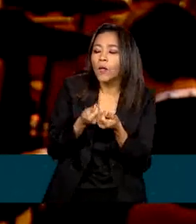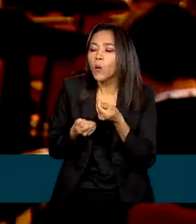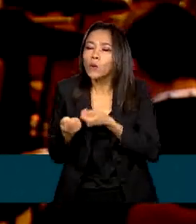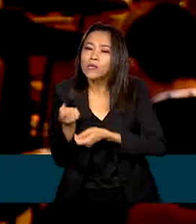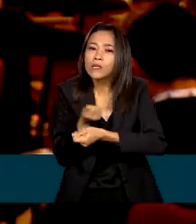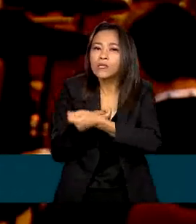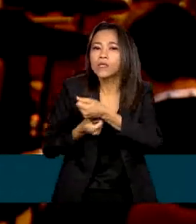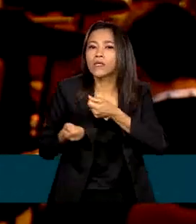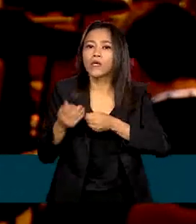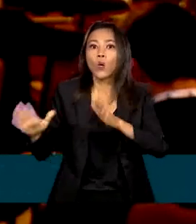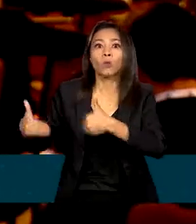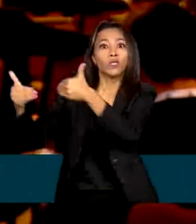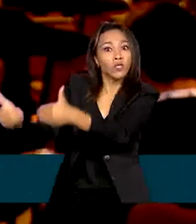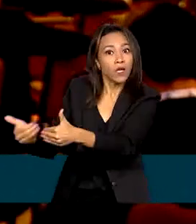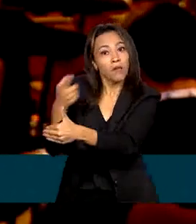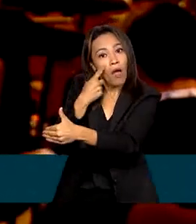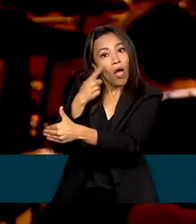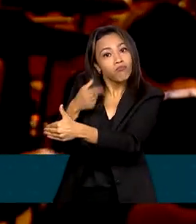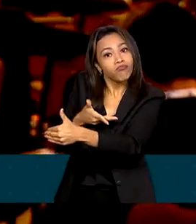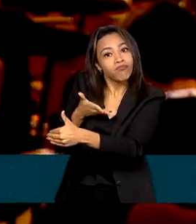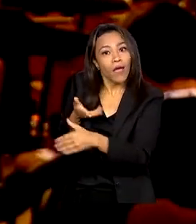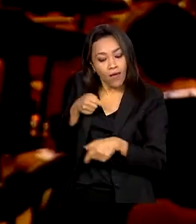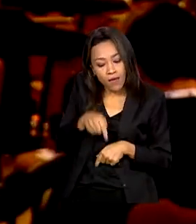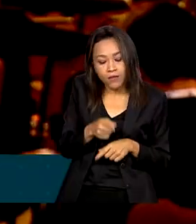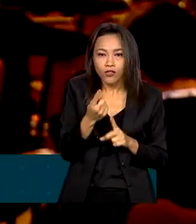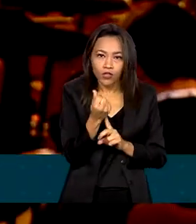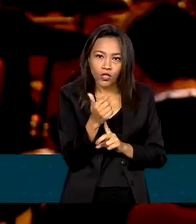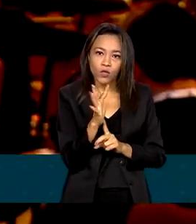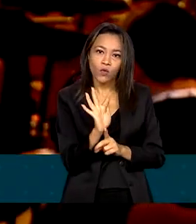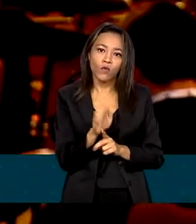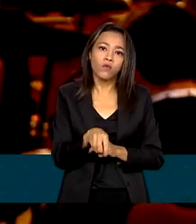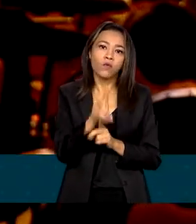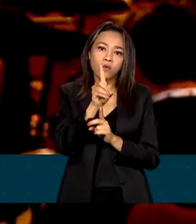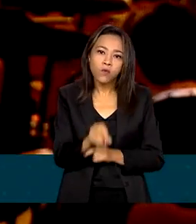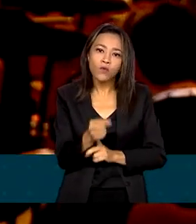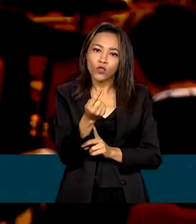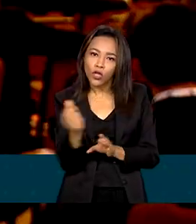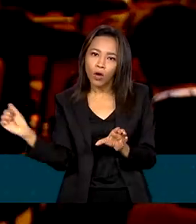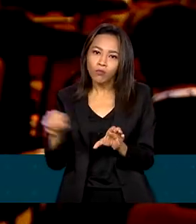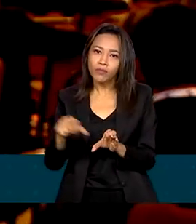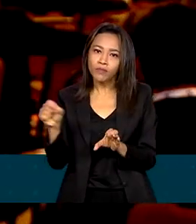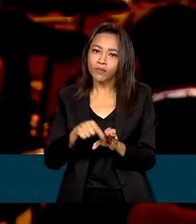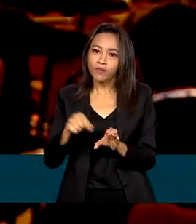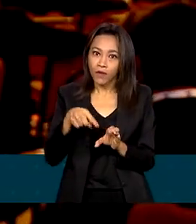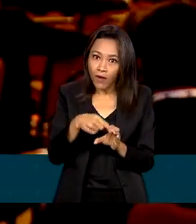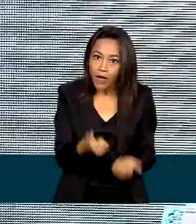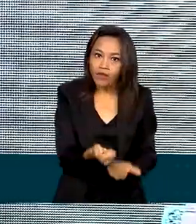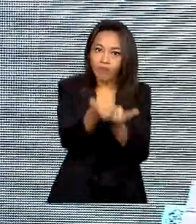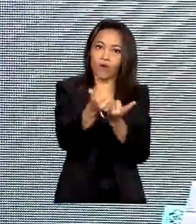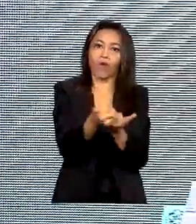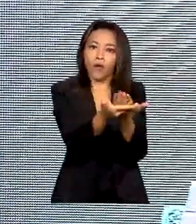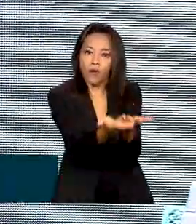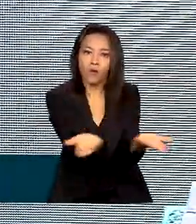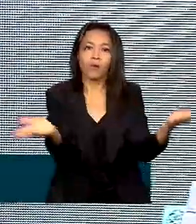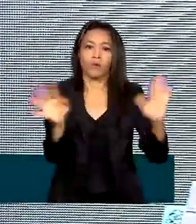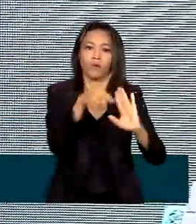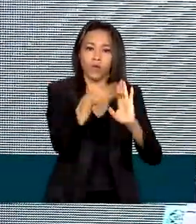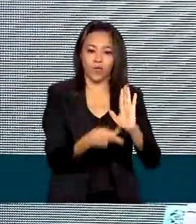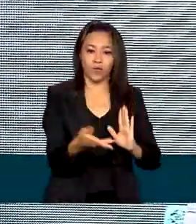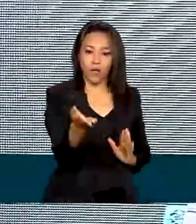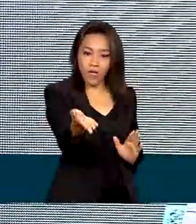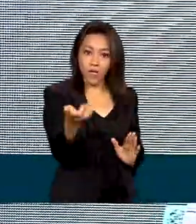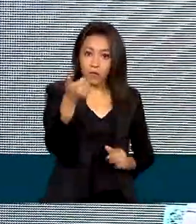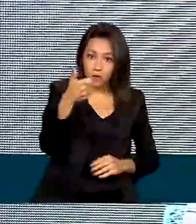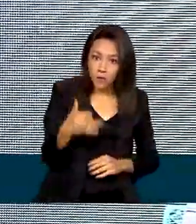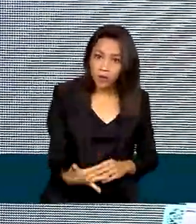Ministério da Fazenda. Esse fundo será a garantia para alavancar os projetos. Costa explicou